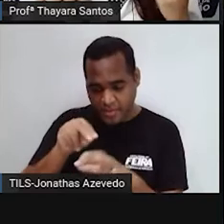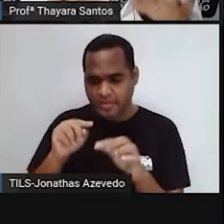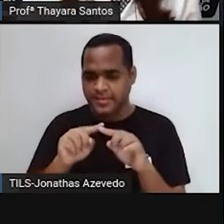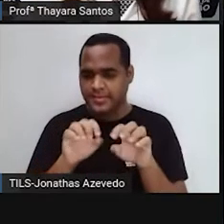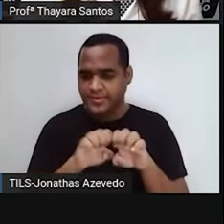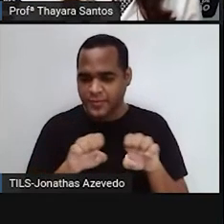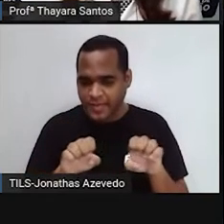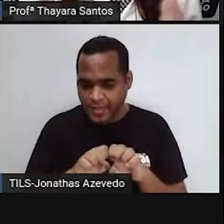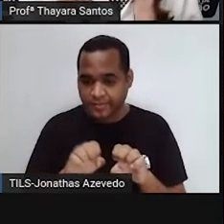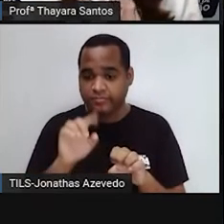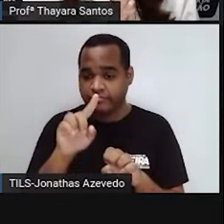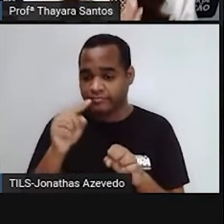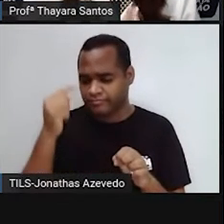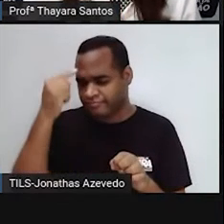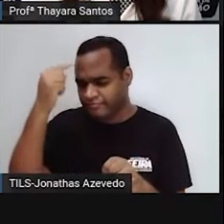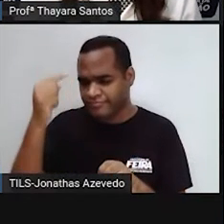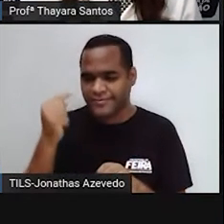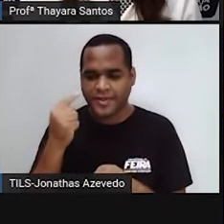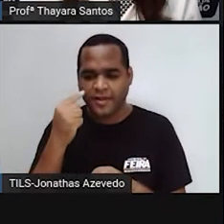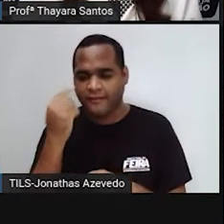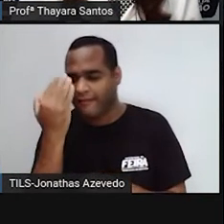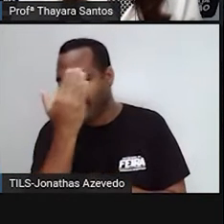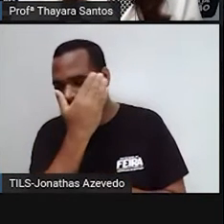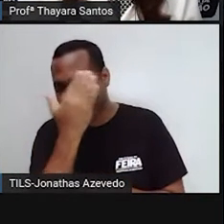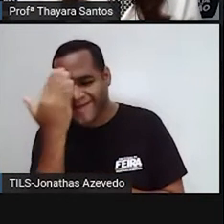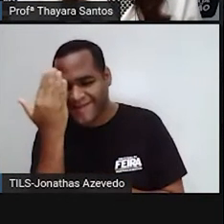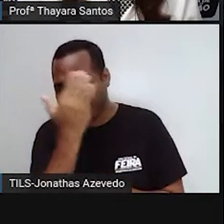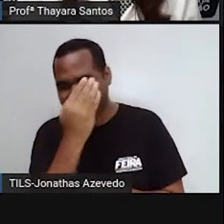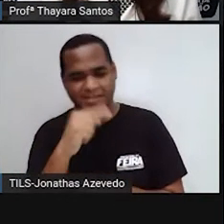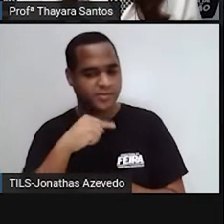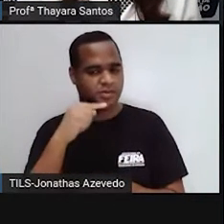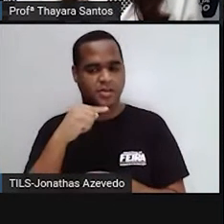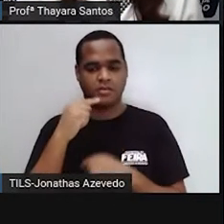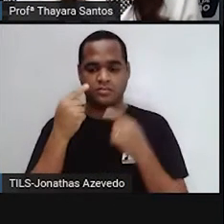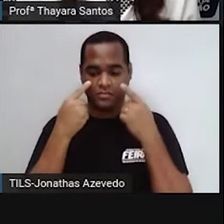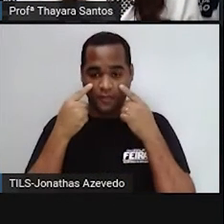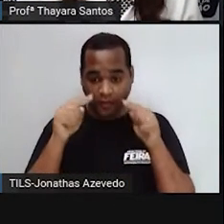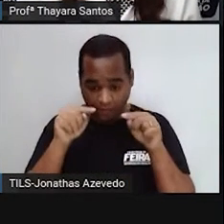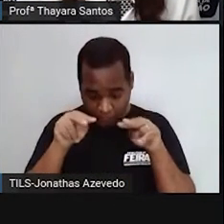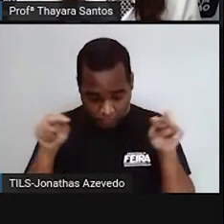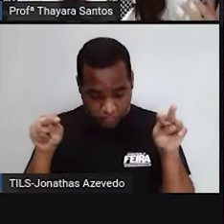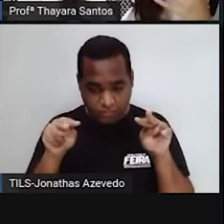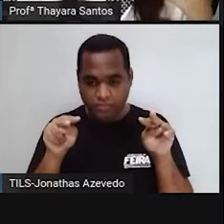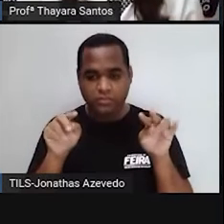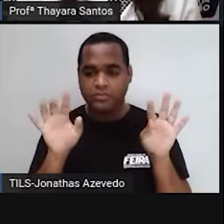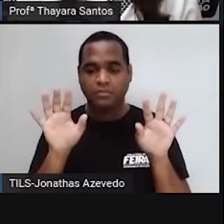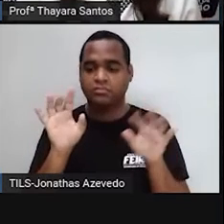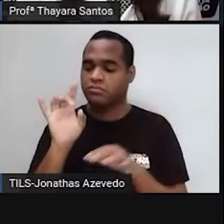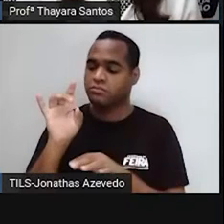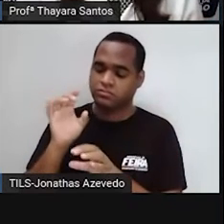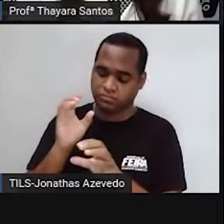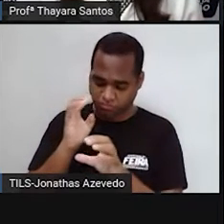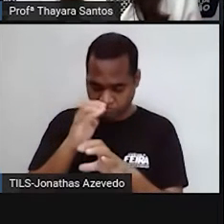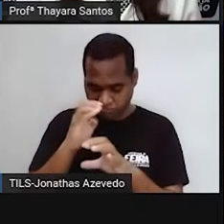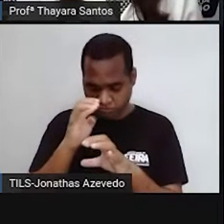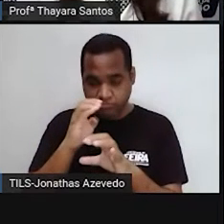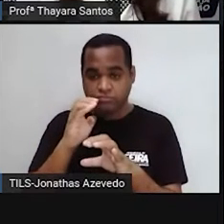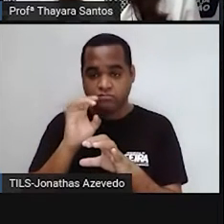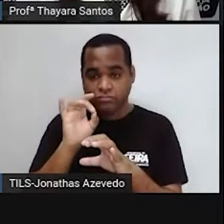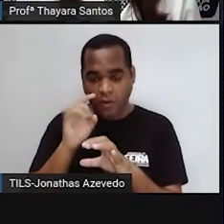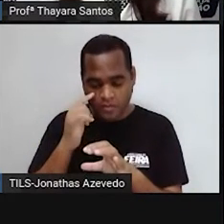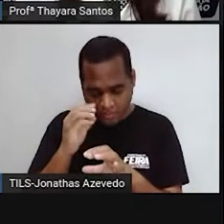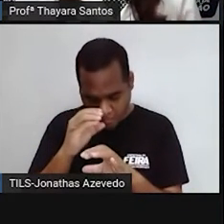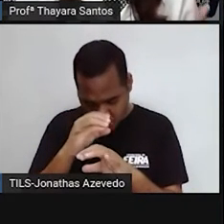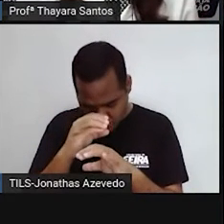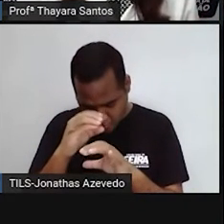Ela é microscópica porque ela é muito pequenininha, a gente não consegue enxergar ela a olho nu, somente com o auxílio de um microscópio. E a gente fala